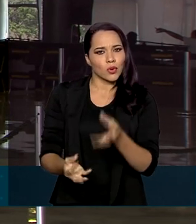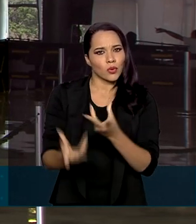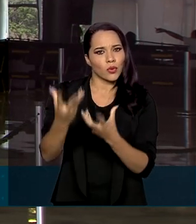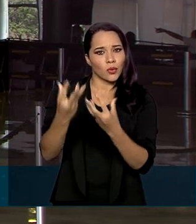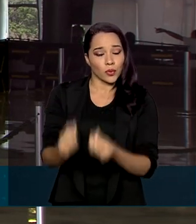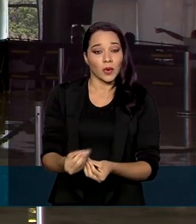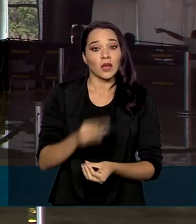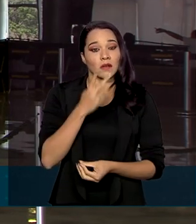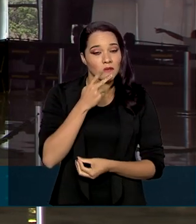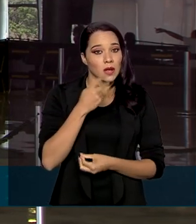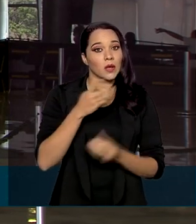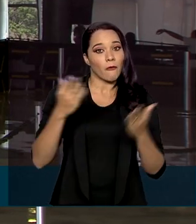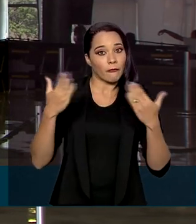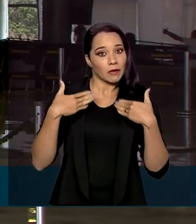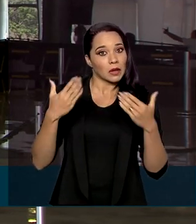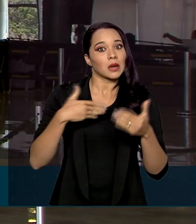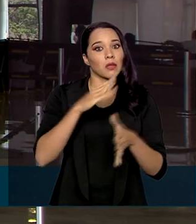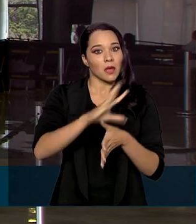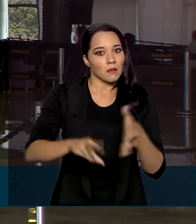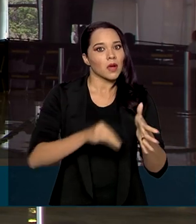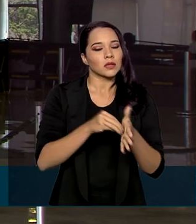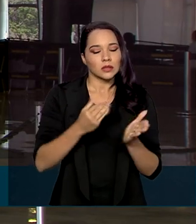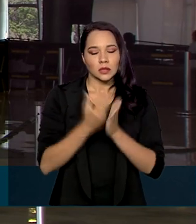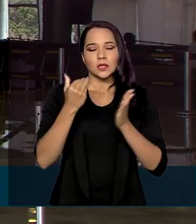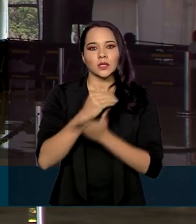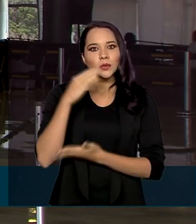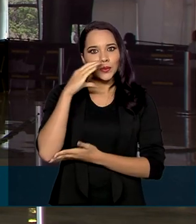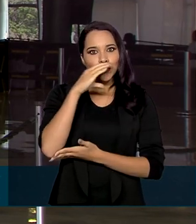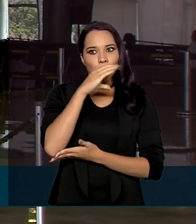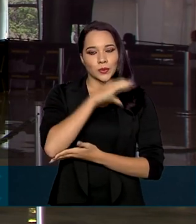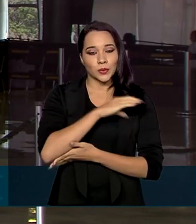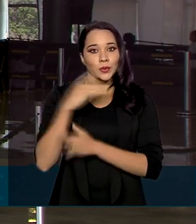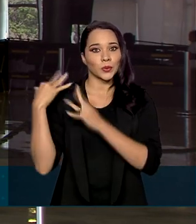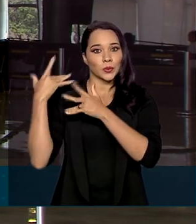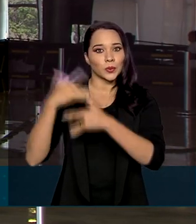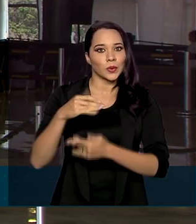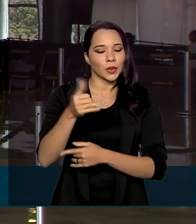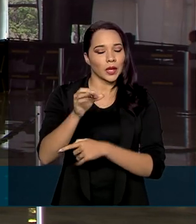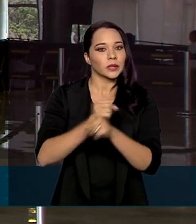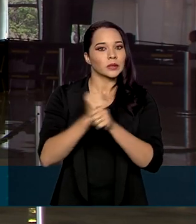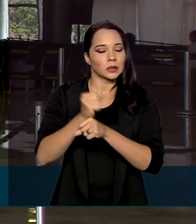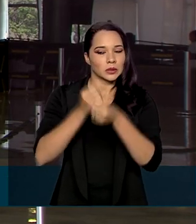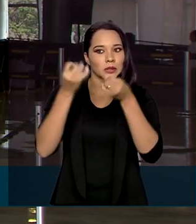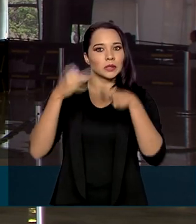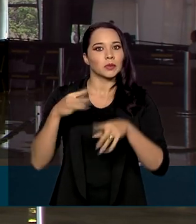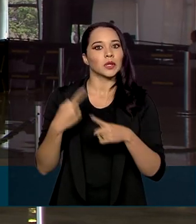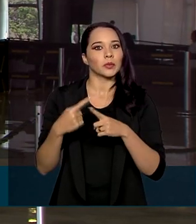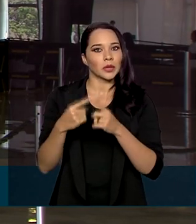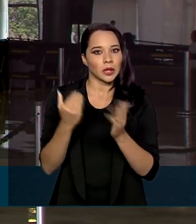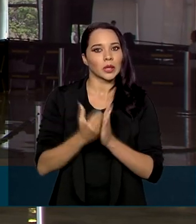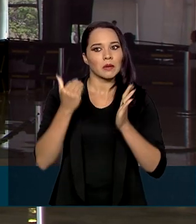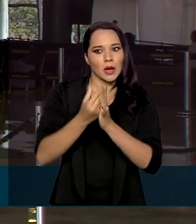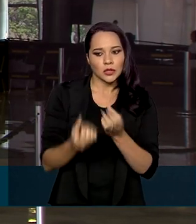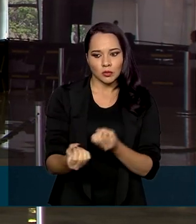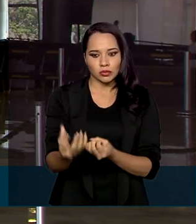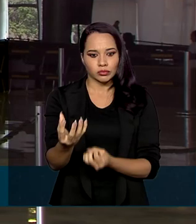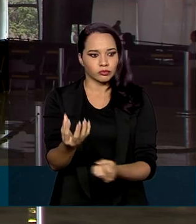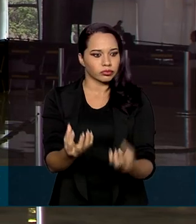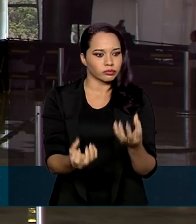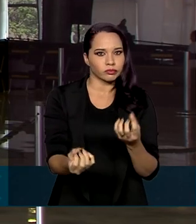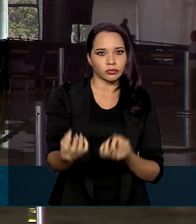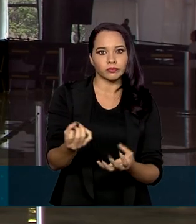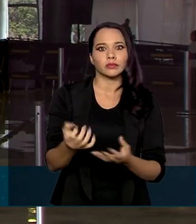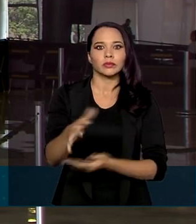verão amazônico tem sido o mais quente dos últimos 10 anos, que explica aí a maior incidência de focos de calor